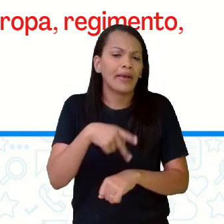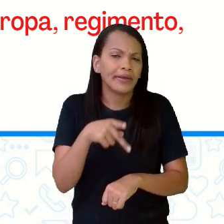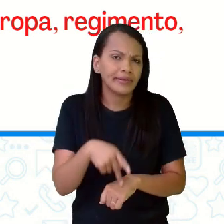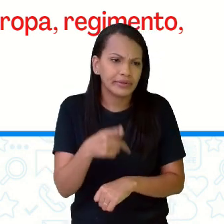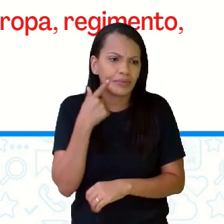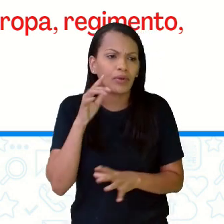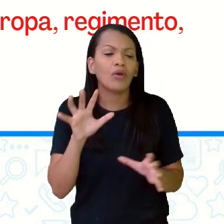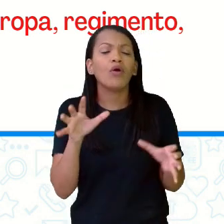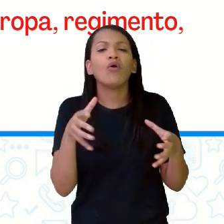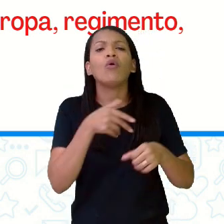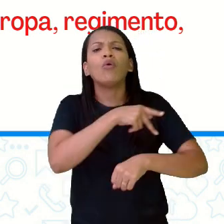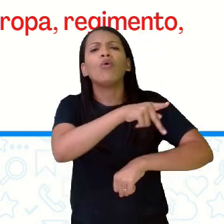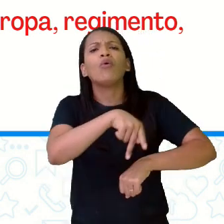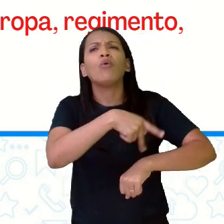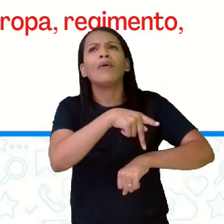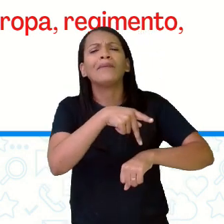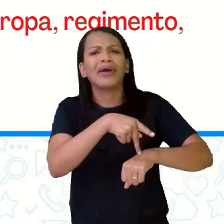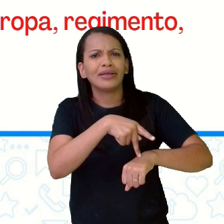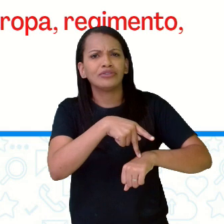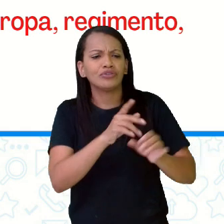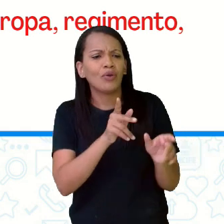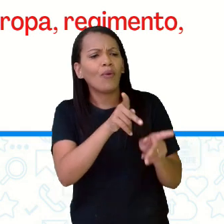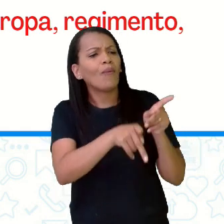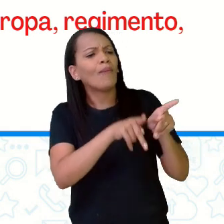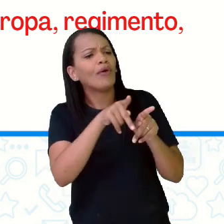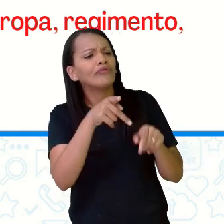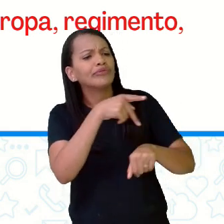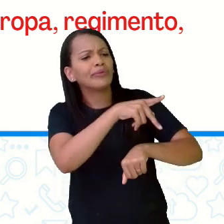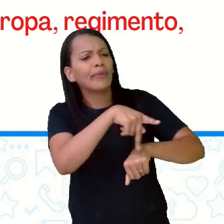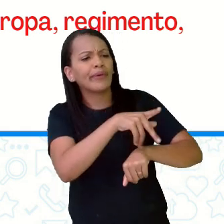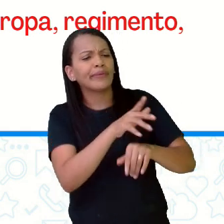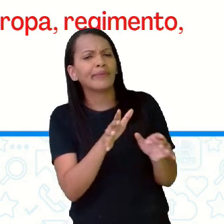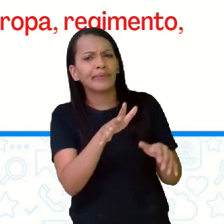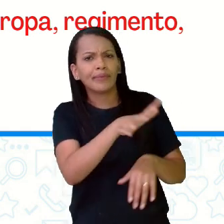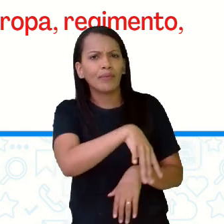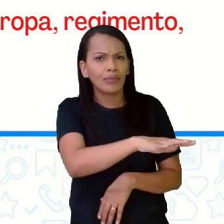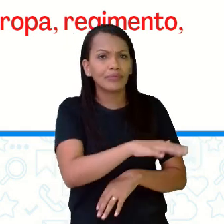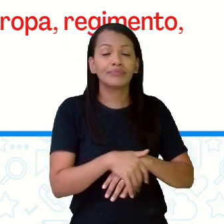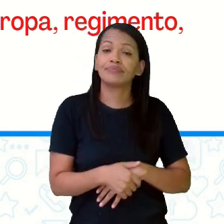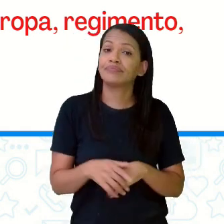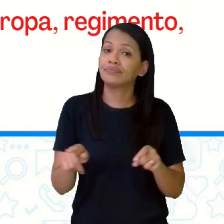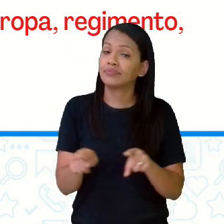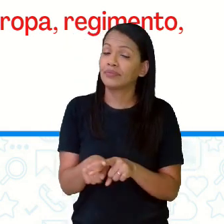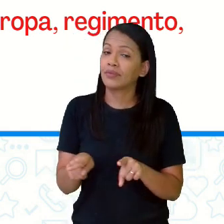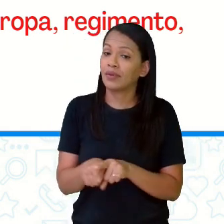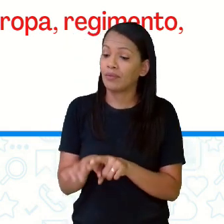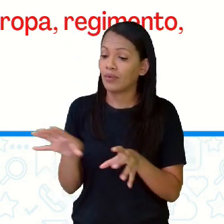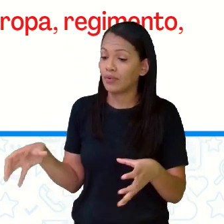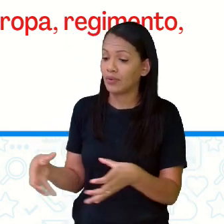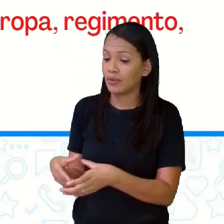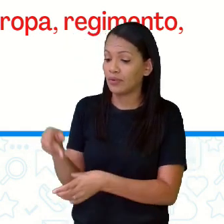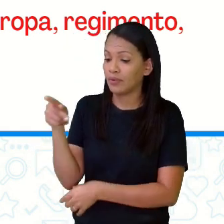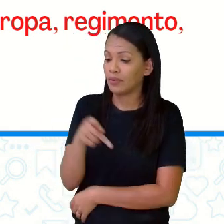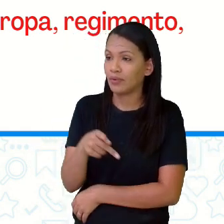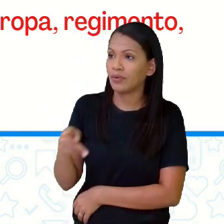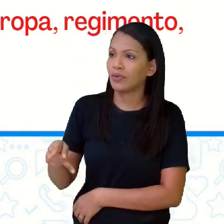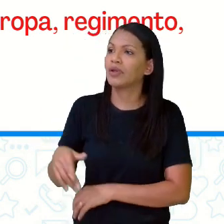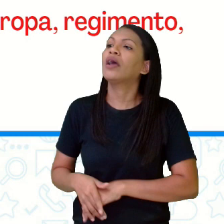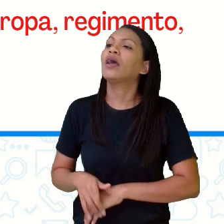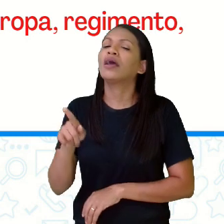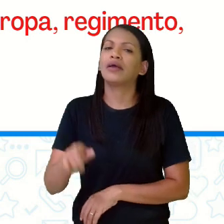então, é um coletivo de pessoas de uma determinada região. Coletivo de professores, o corpo